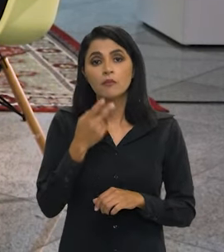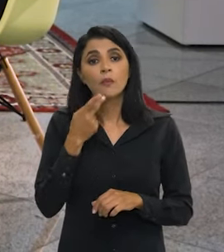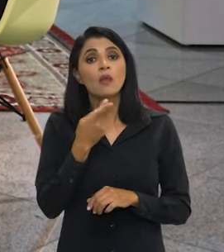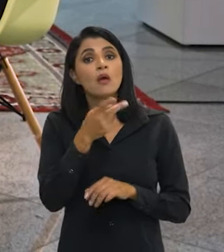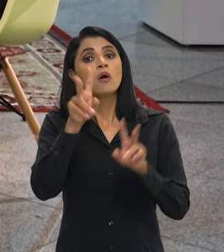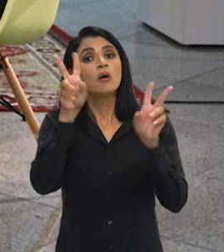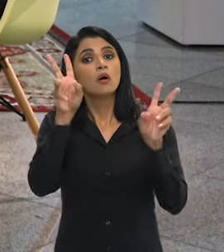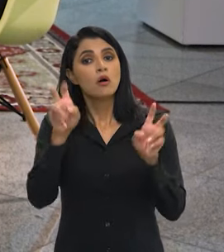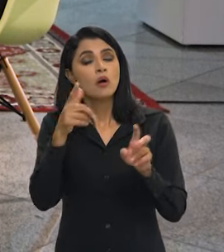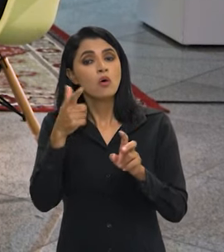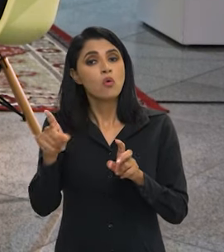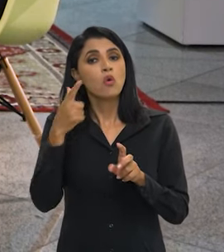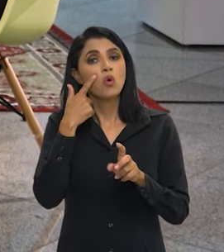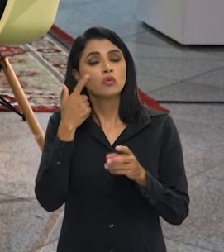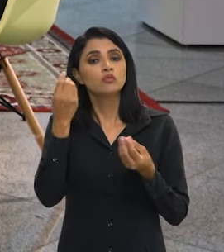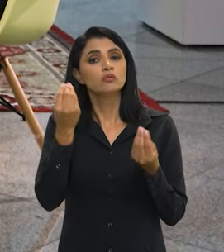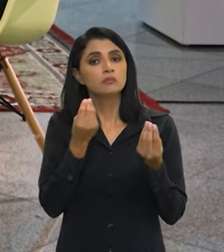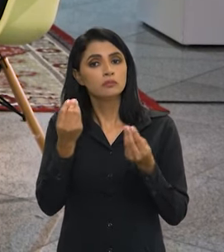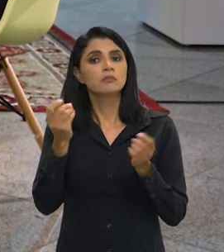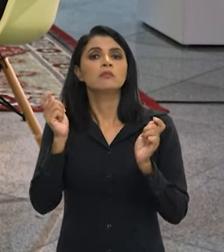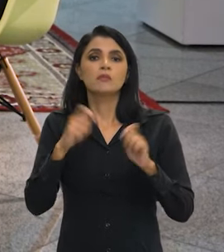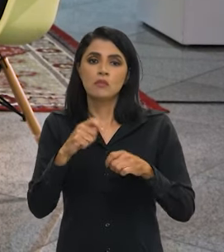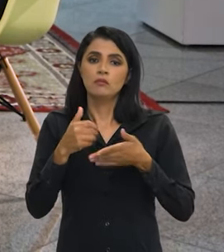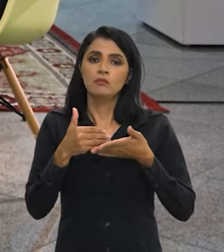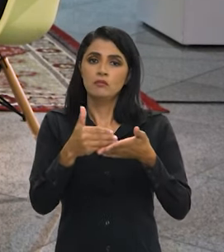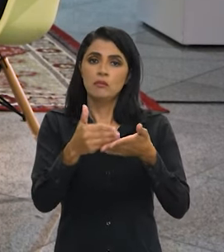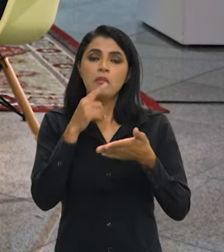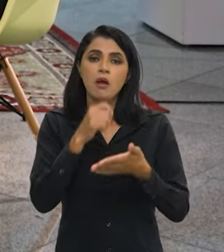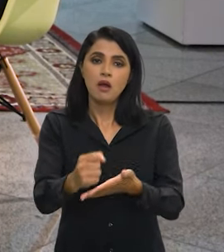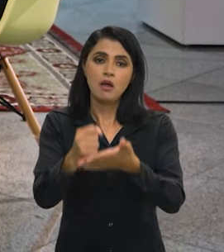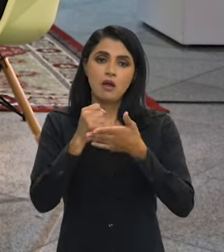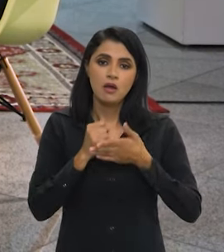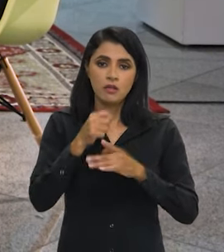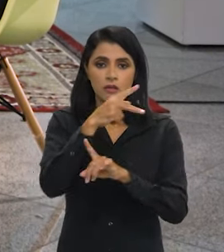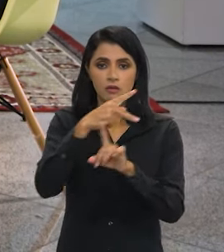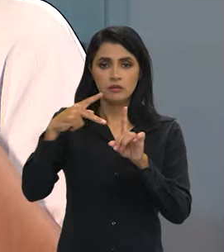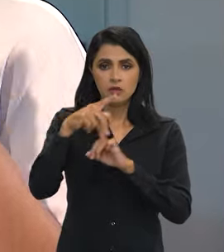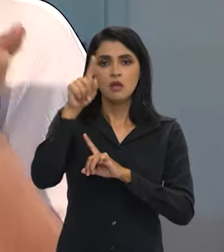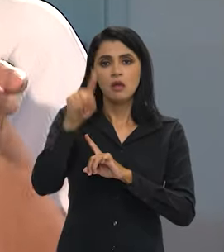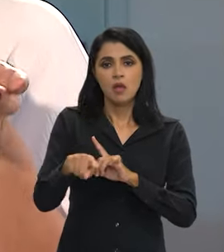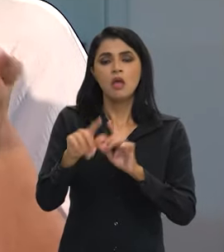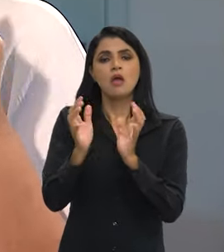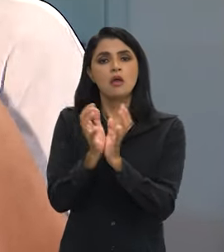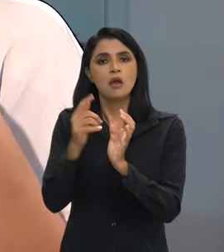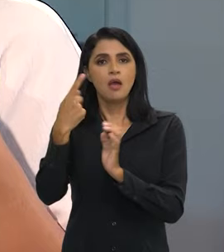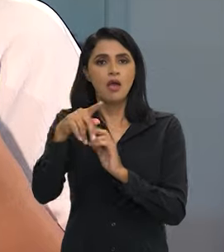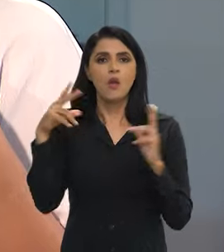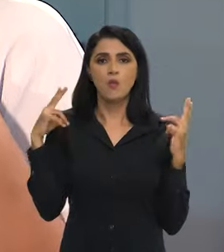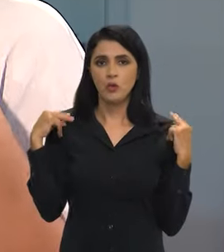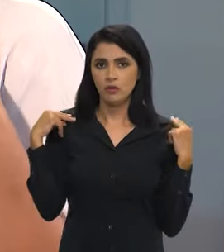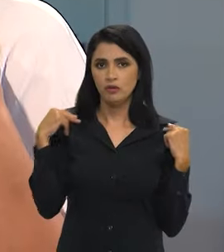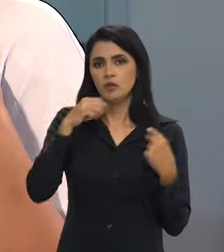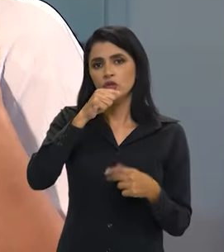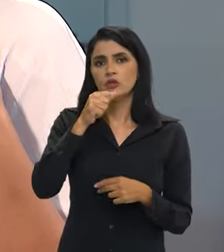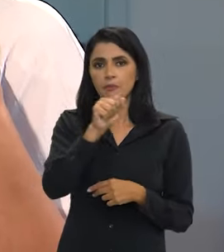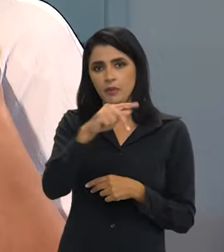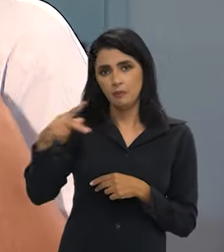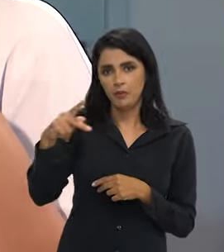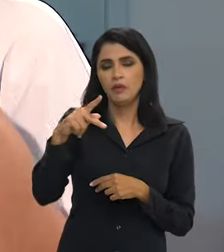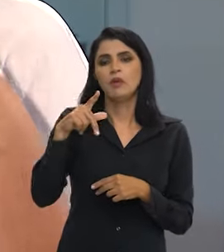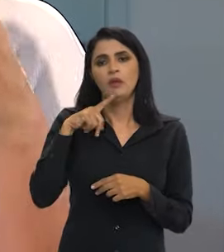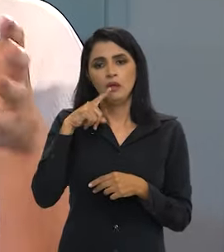Queria falar agora sobre um público que pode começar a contribuir para a Previdência, que é um grande público, que são os motoristas de